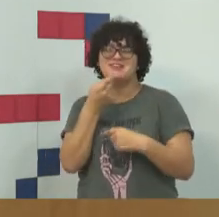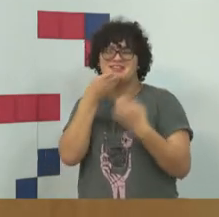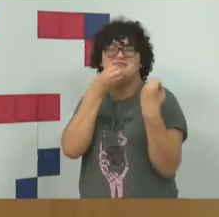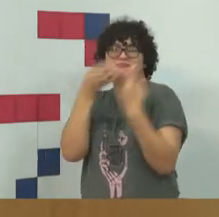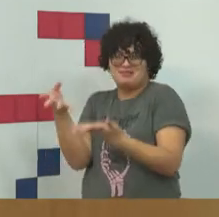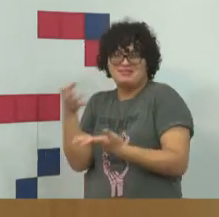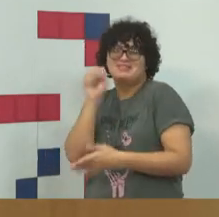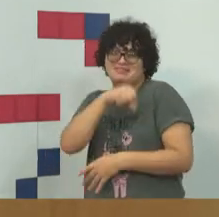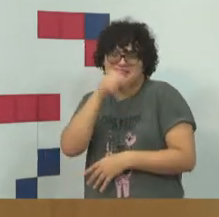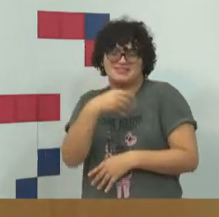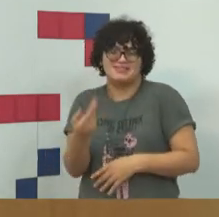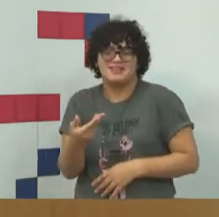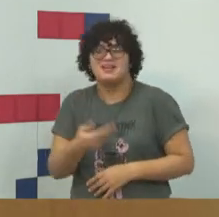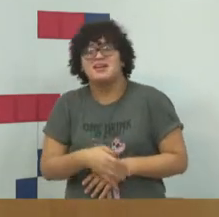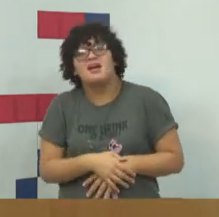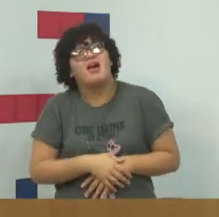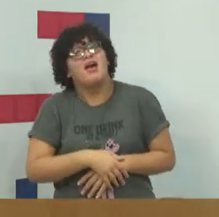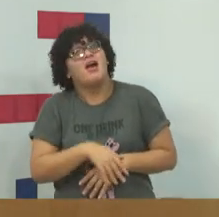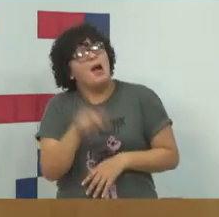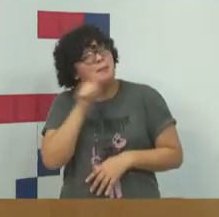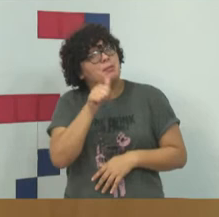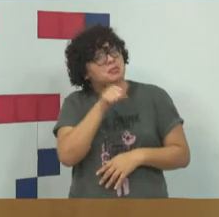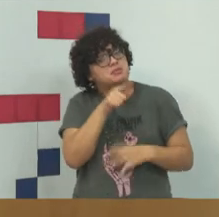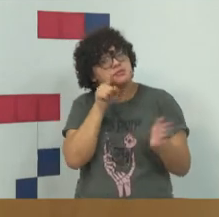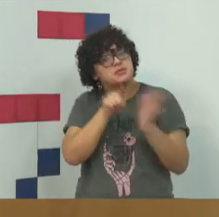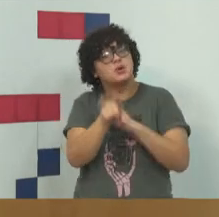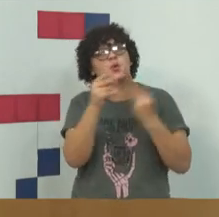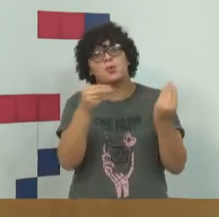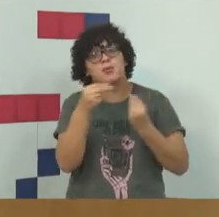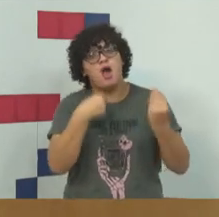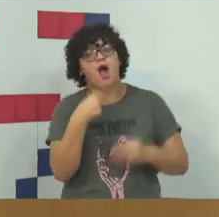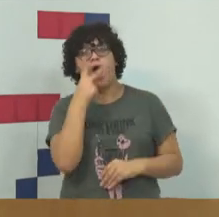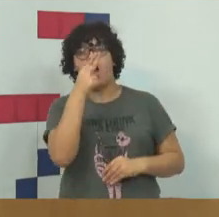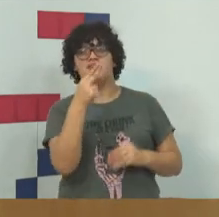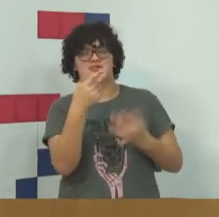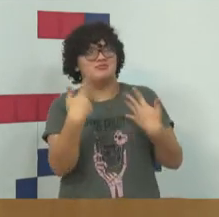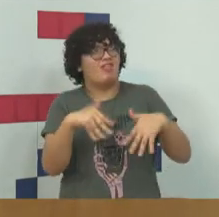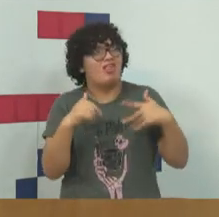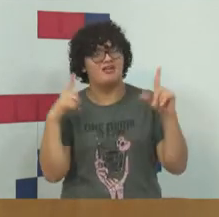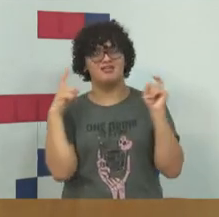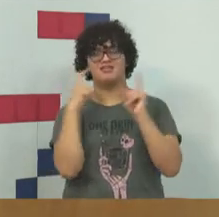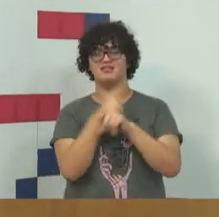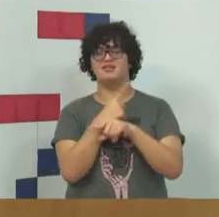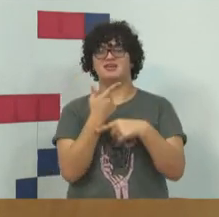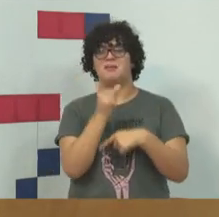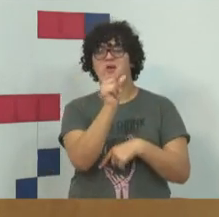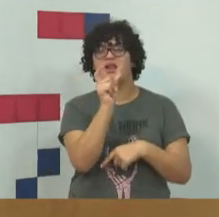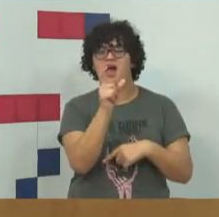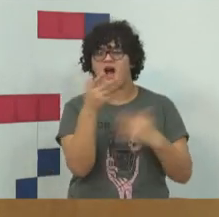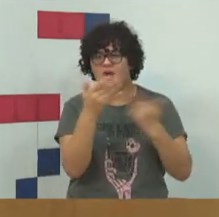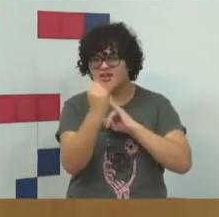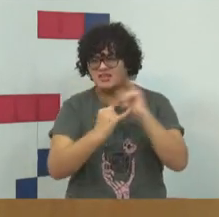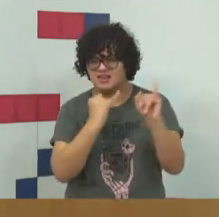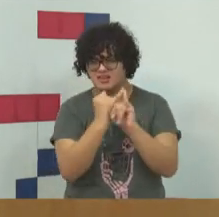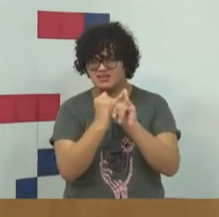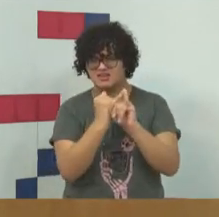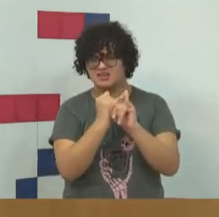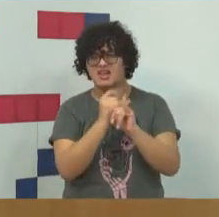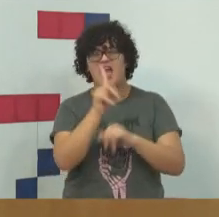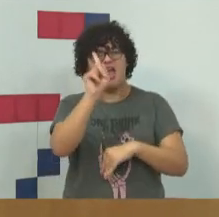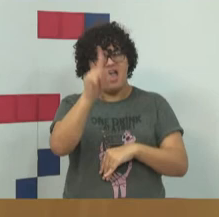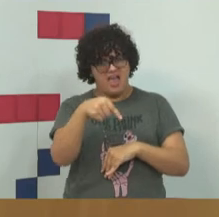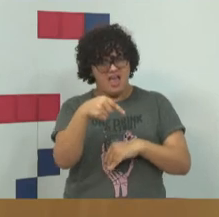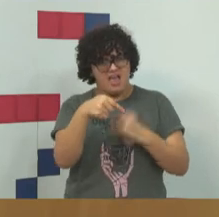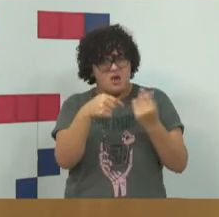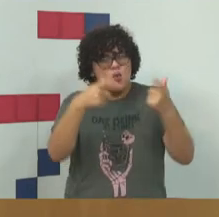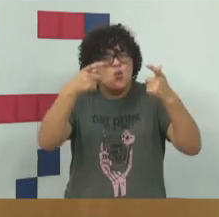perguntar. Ela fez a seguinte pergunta que eu acho que é de uma complexidade. A internet, afinal, é uma terra sem lei?